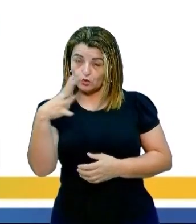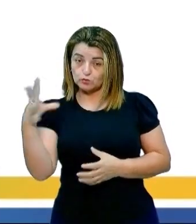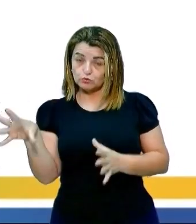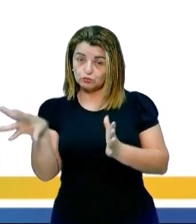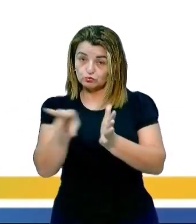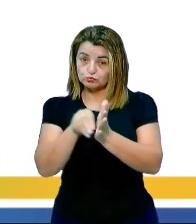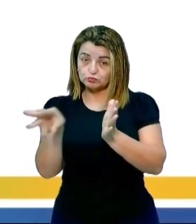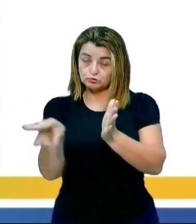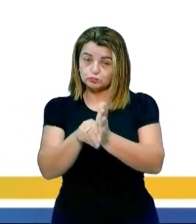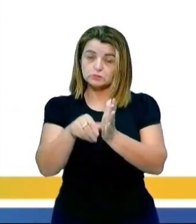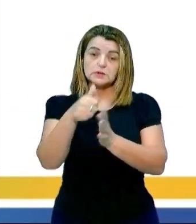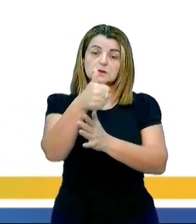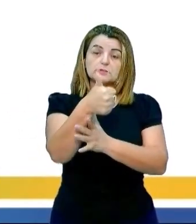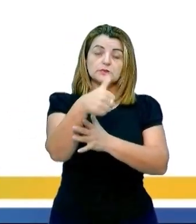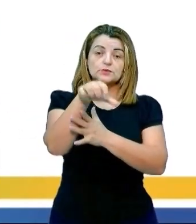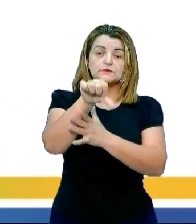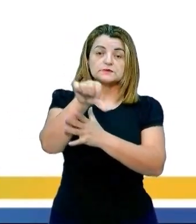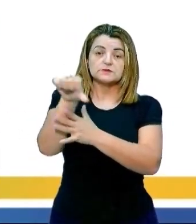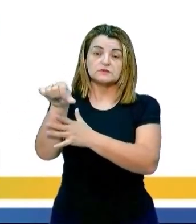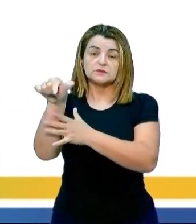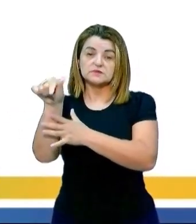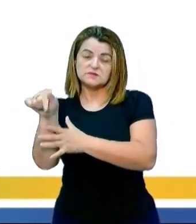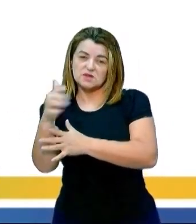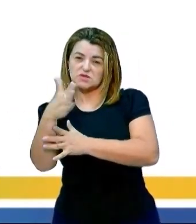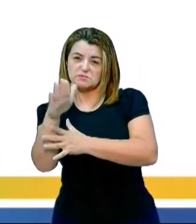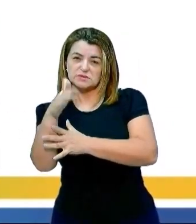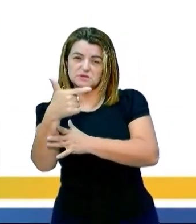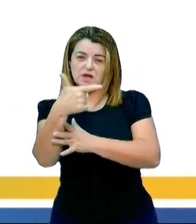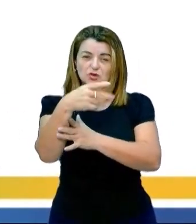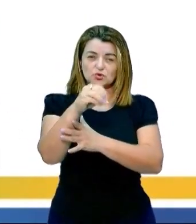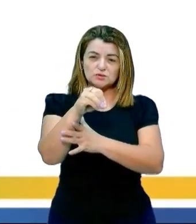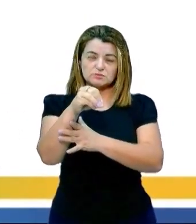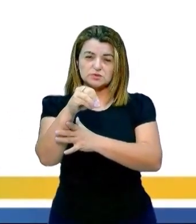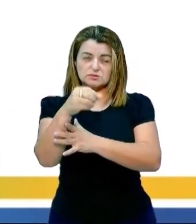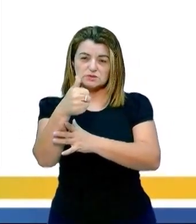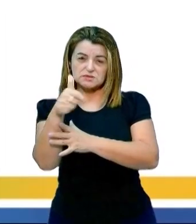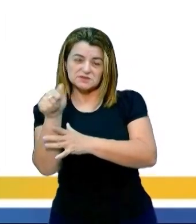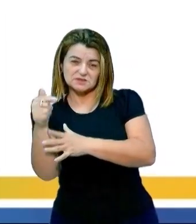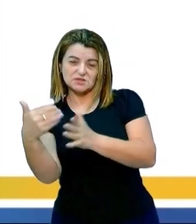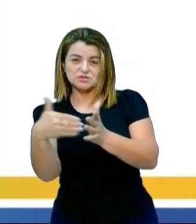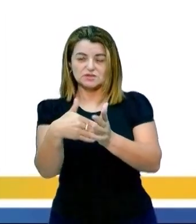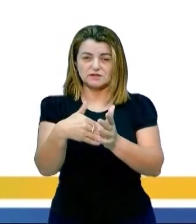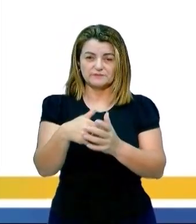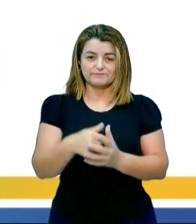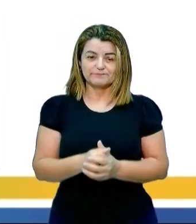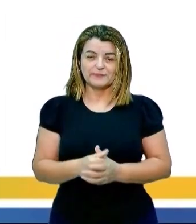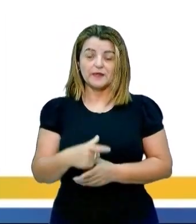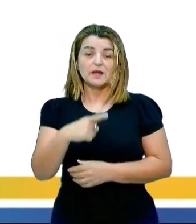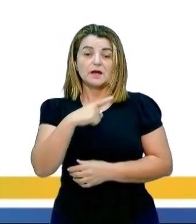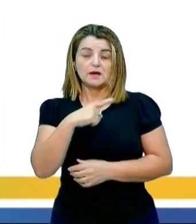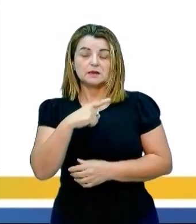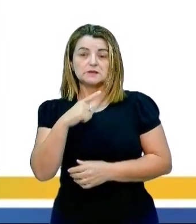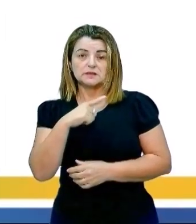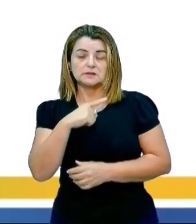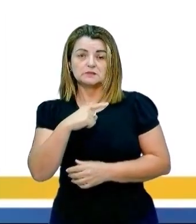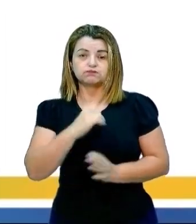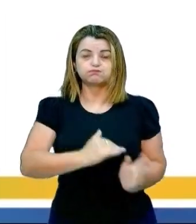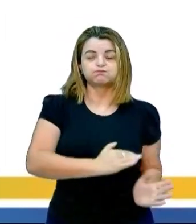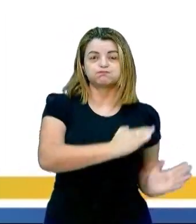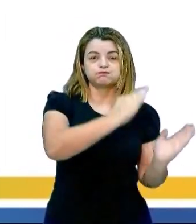entre 1997 e 2017. Pessoal, há um ciclo.